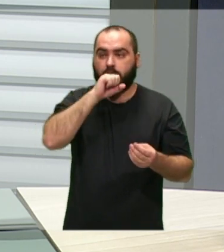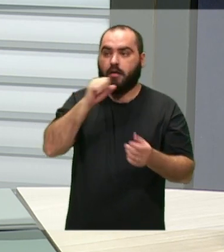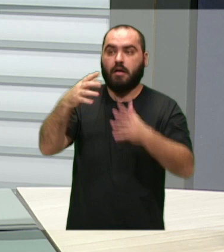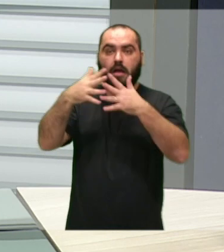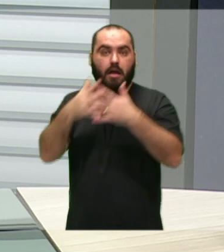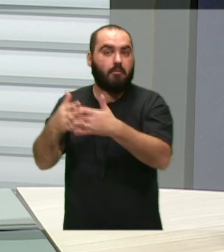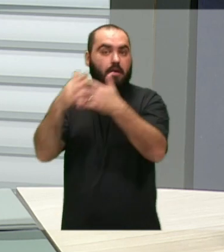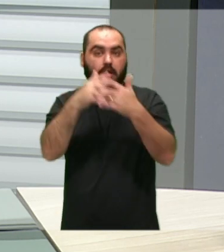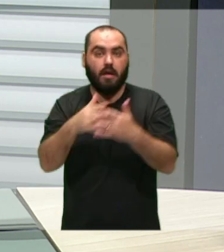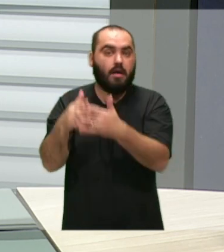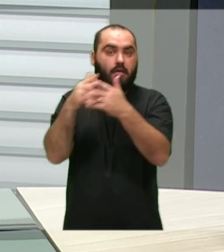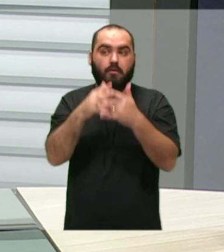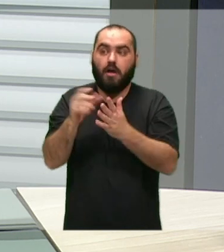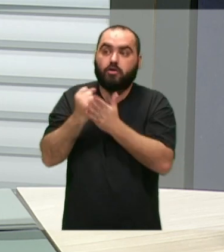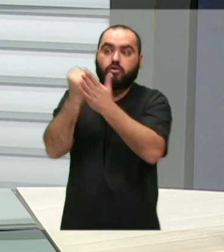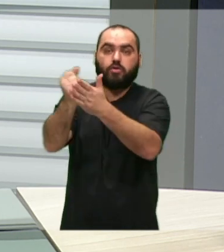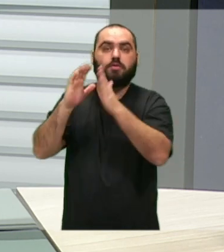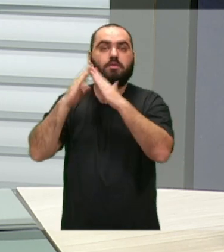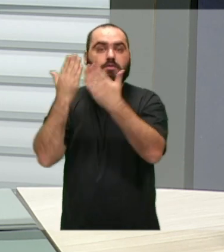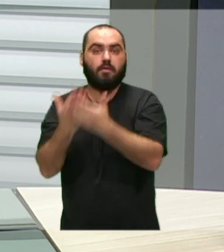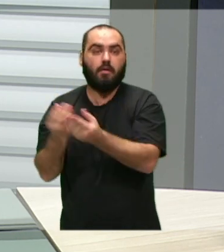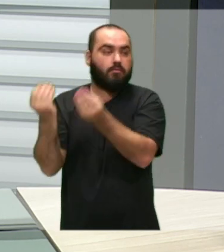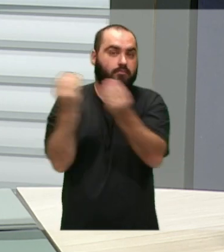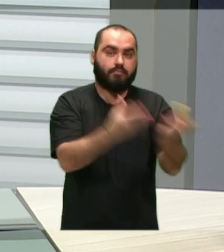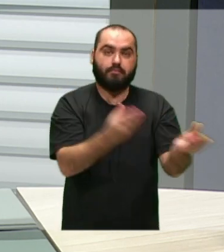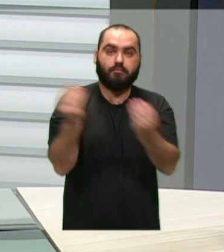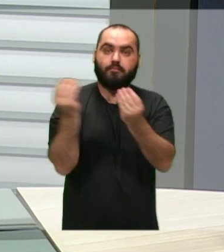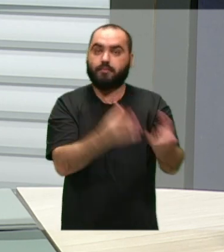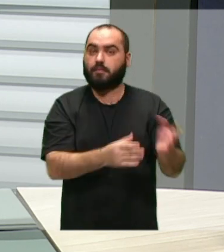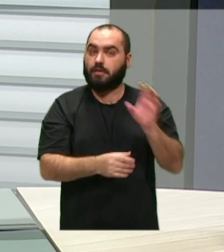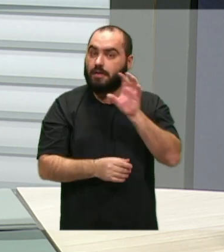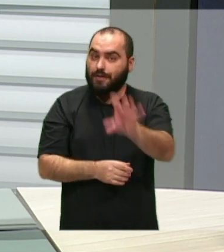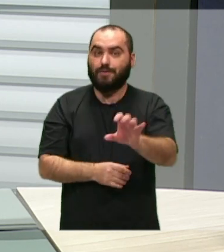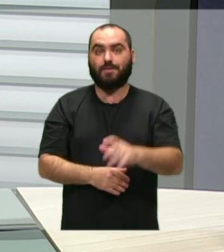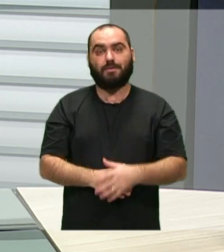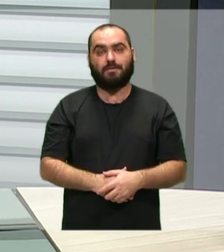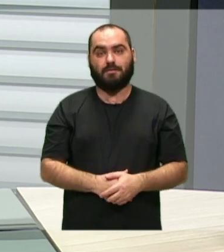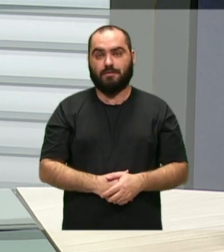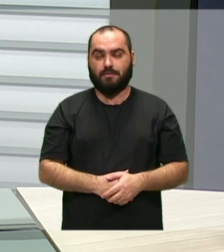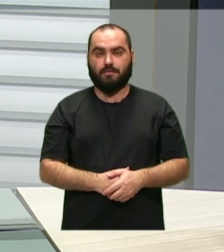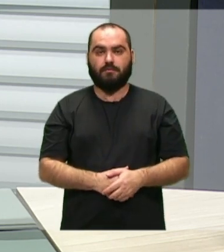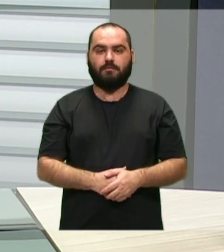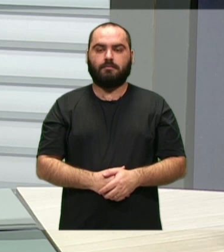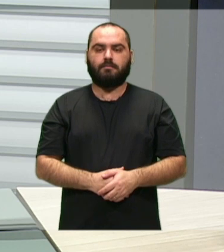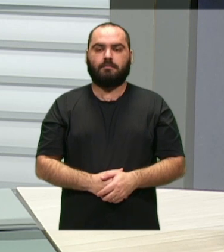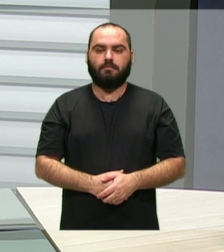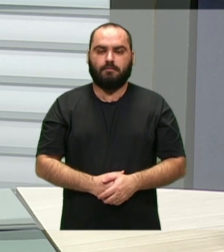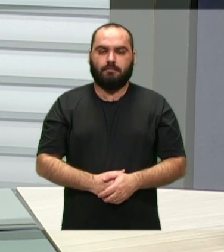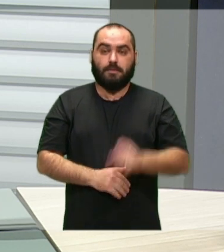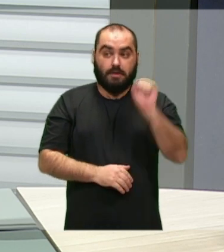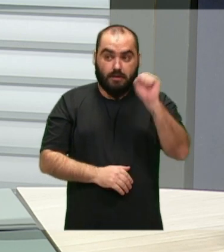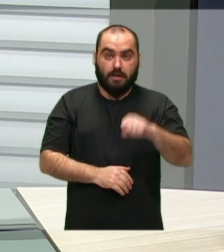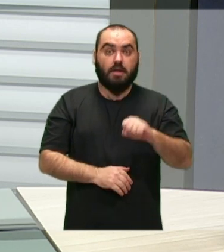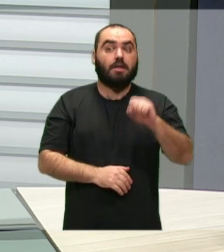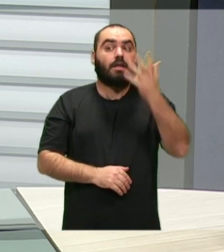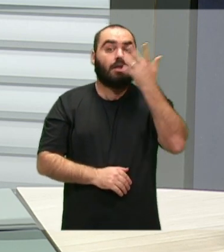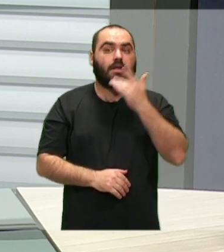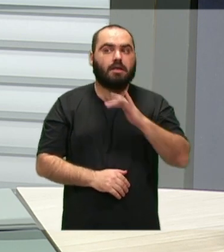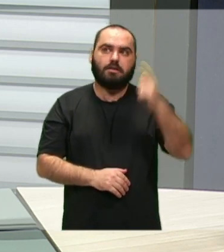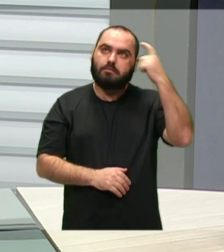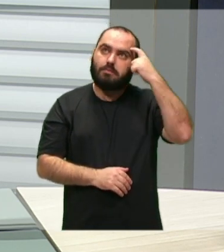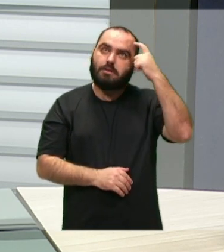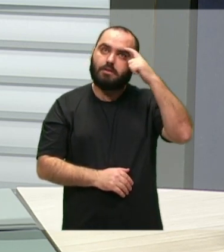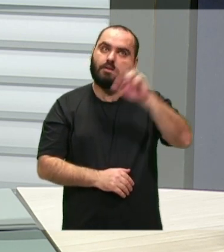para poder ajudar os colégios e é isso, claro que as crianças que vão pensar e vão refletir diferente